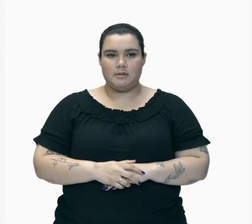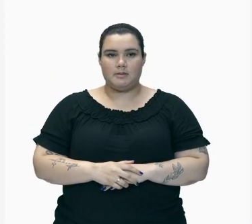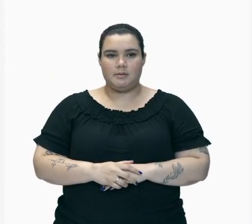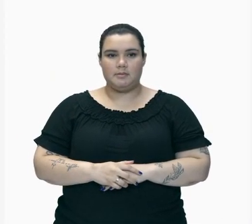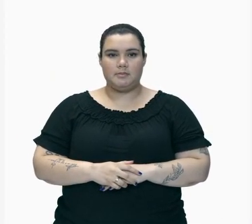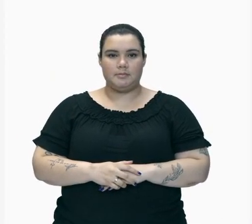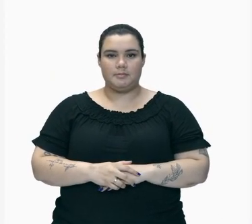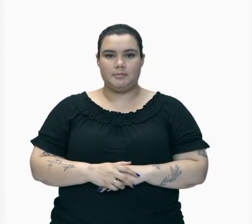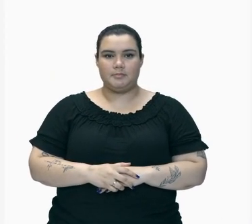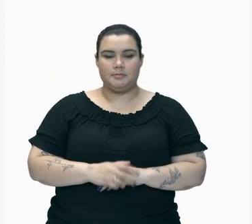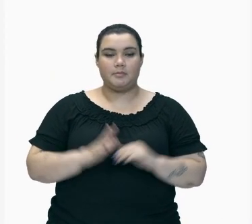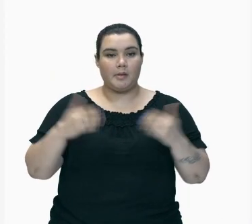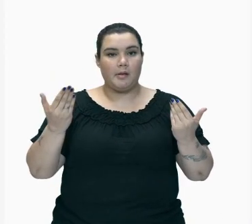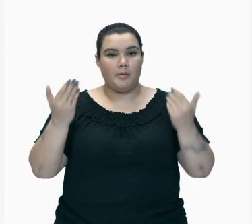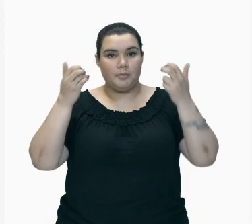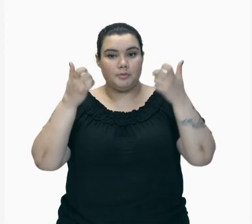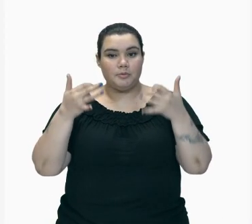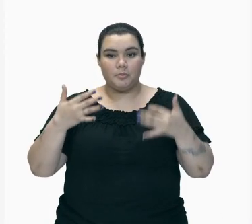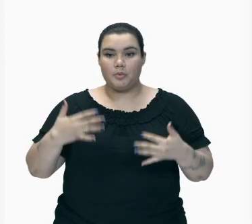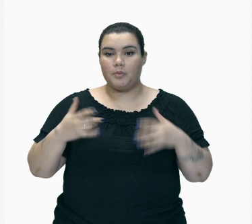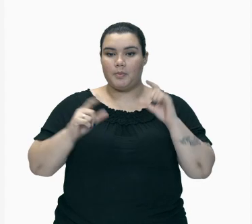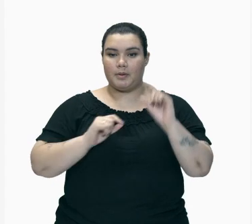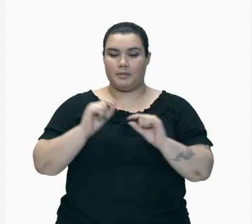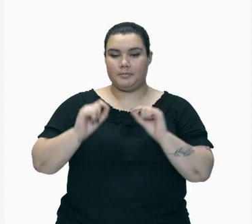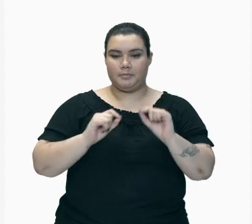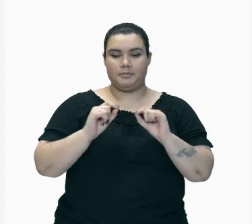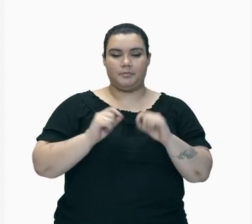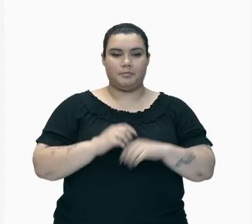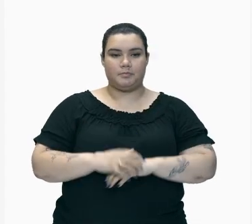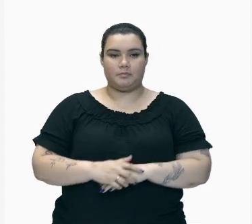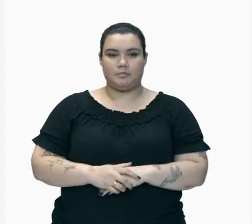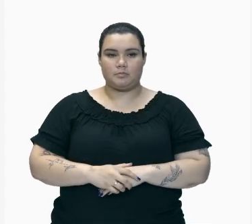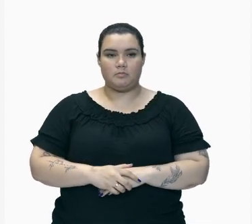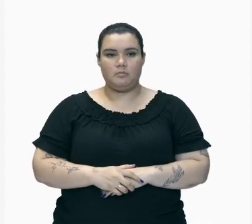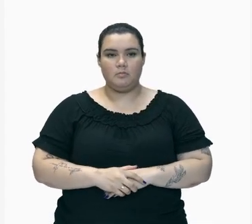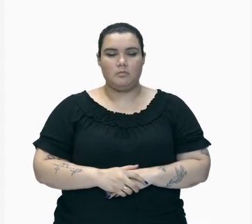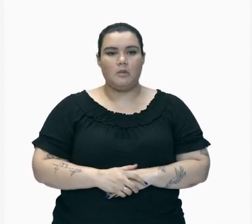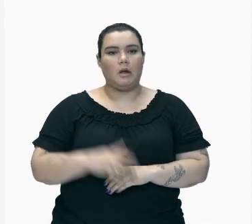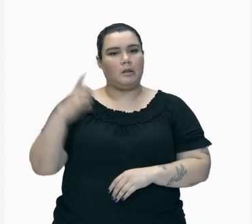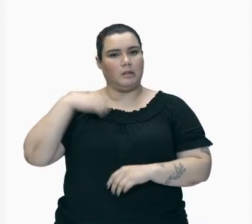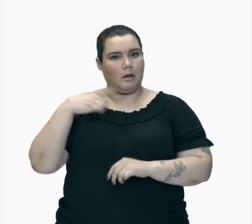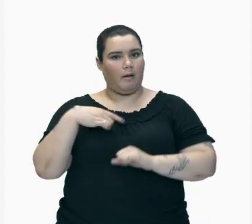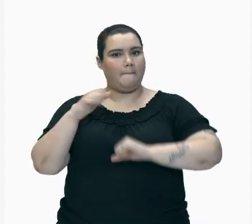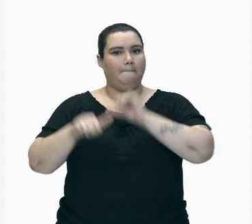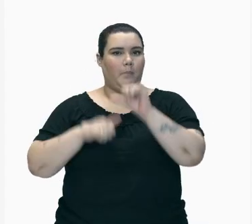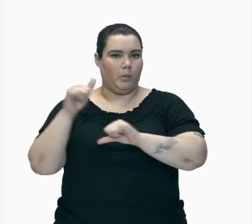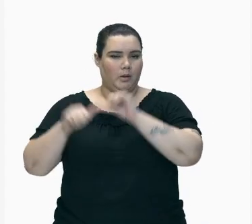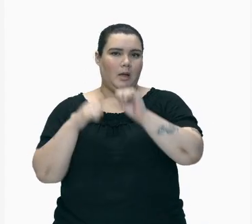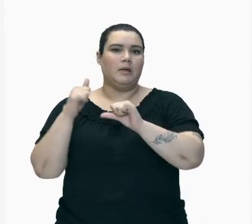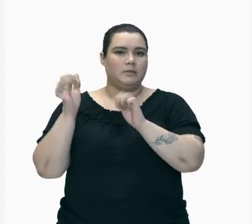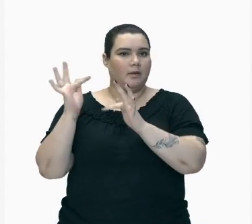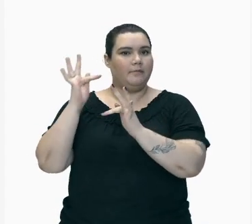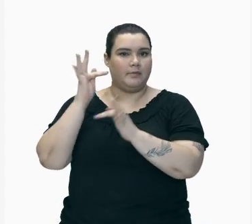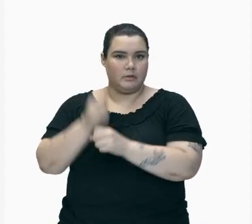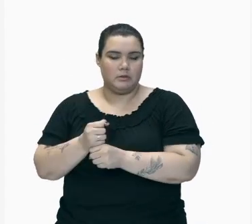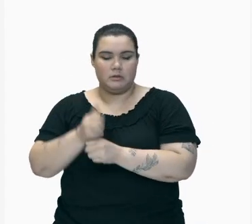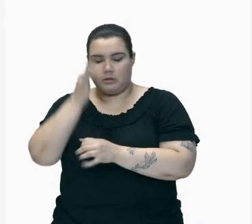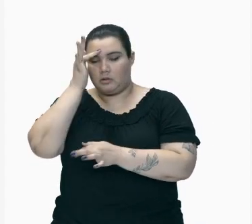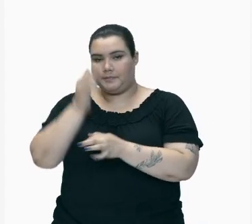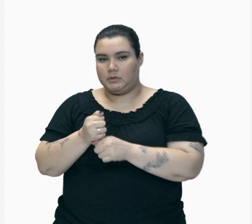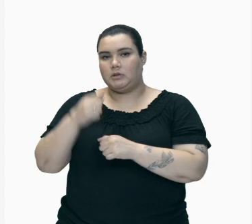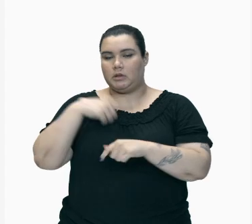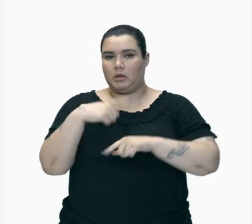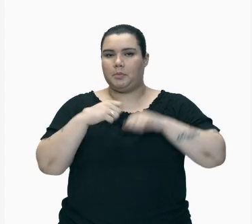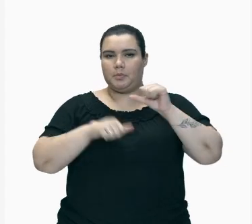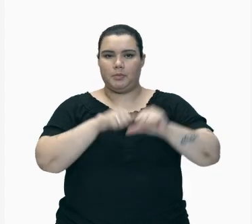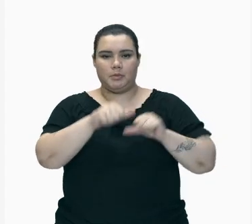falando Sobre isso A gente precisa Entender As mudanças De estado físico As mudanças De